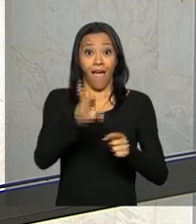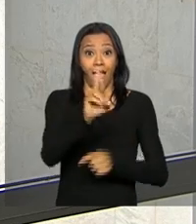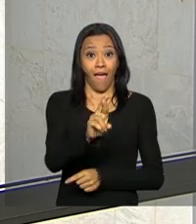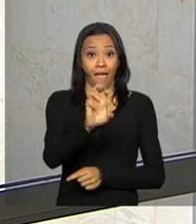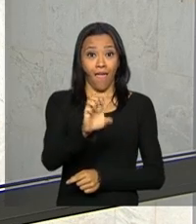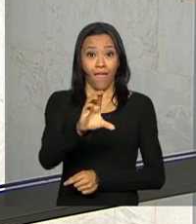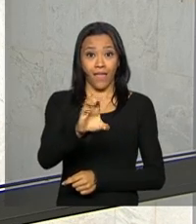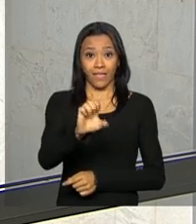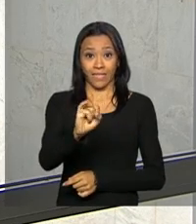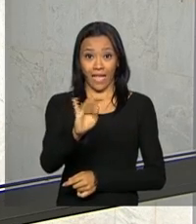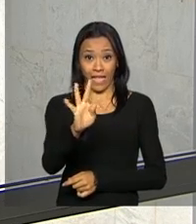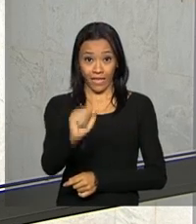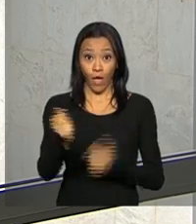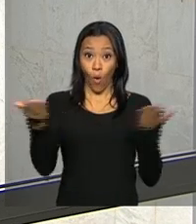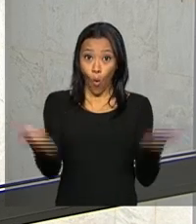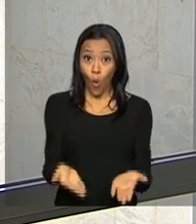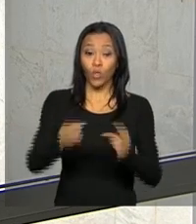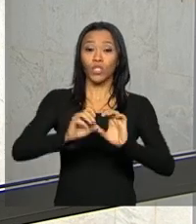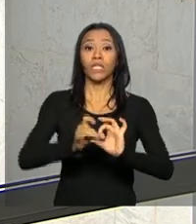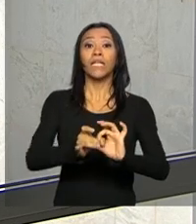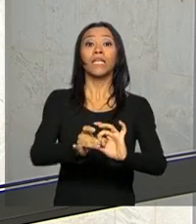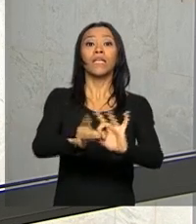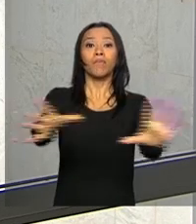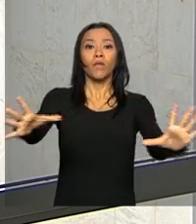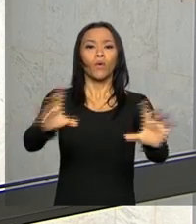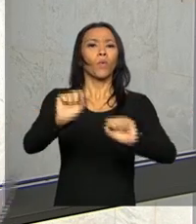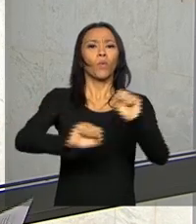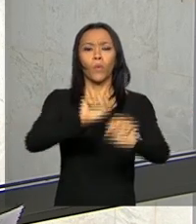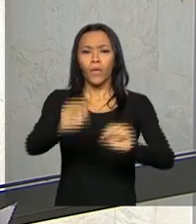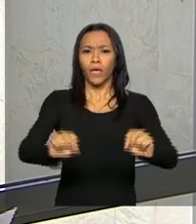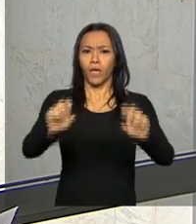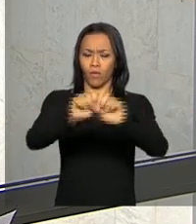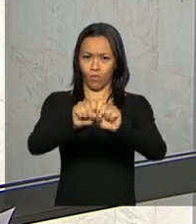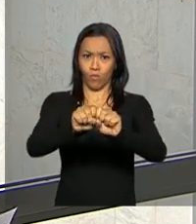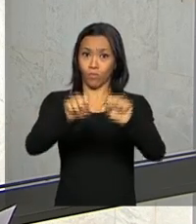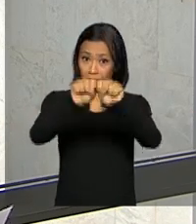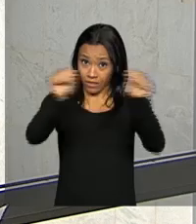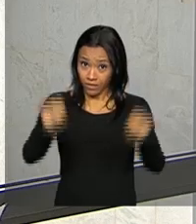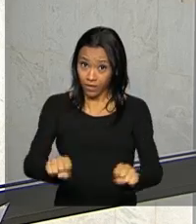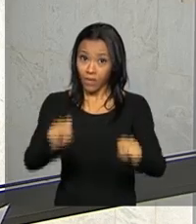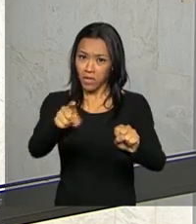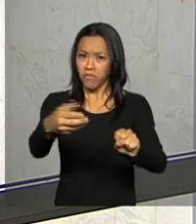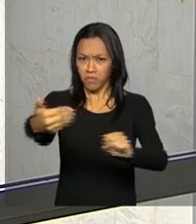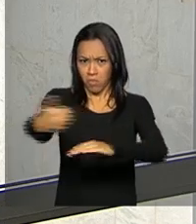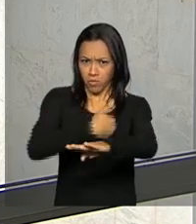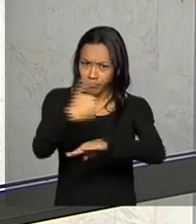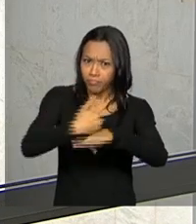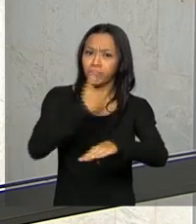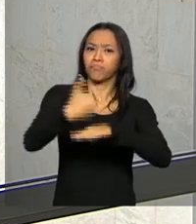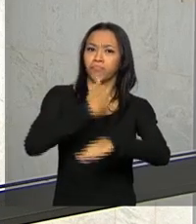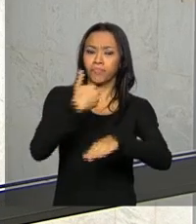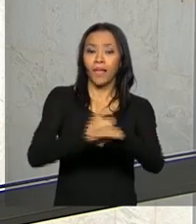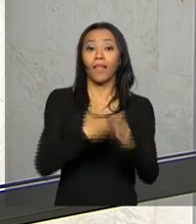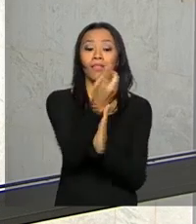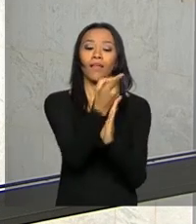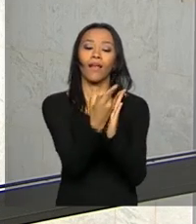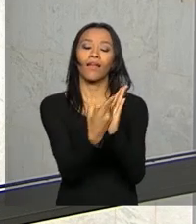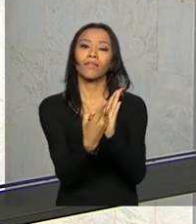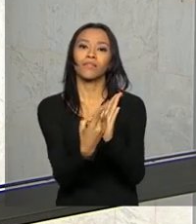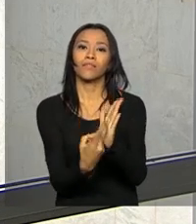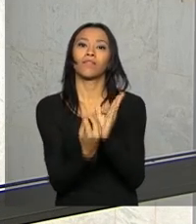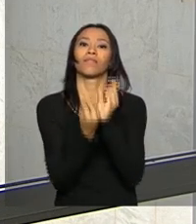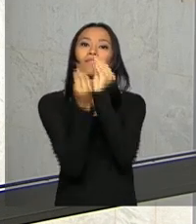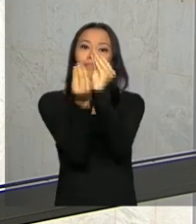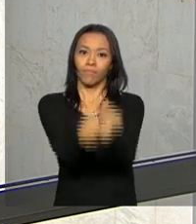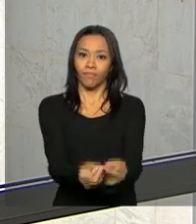Federal já liberou hoje o download do programa para que o contribuinte faça a declaração do Imposto de Renda à Pessoa